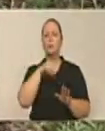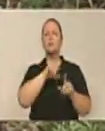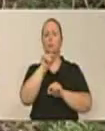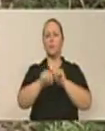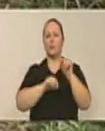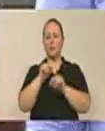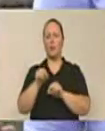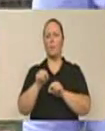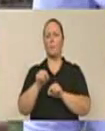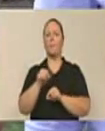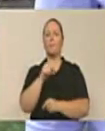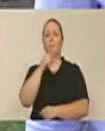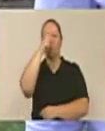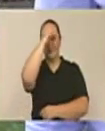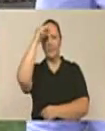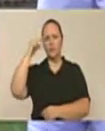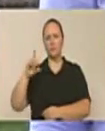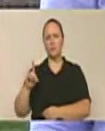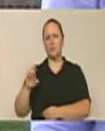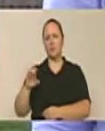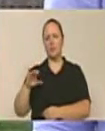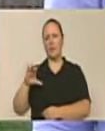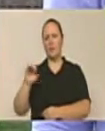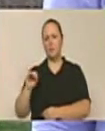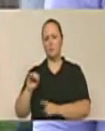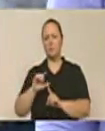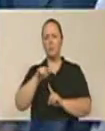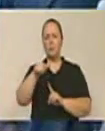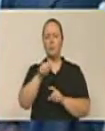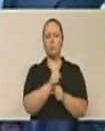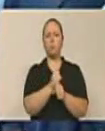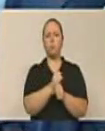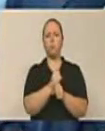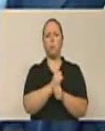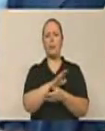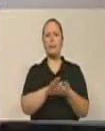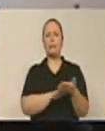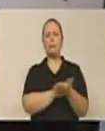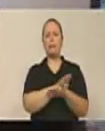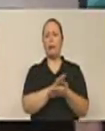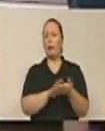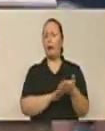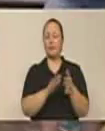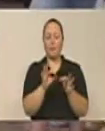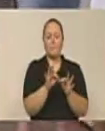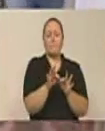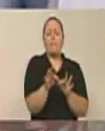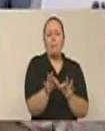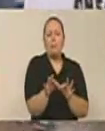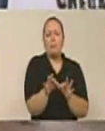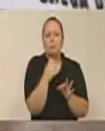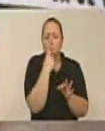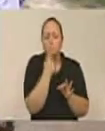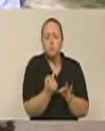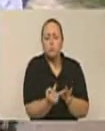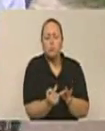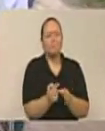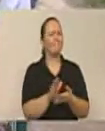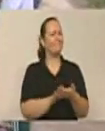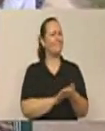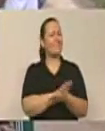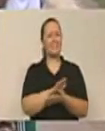Depois passou os oito anos do ex-prefeito João Paulo e nada se fez. Um metro sequer de asfalto naquela comunidade, naquela região,